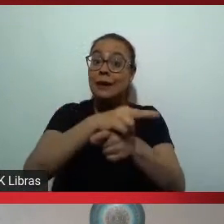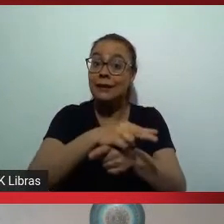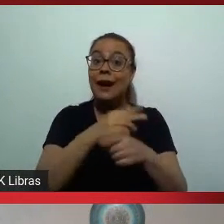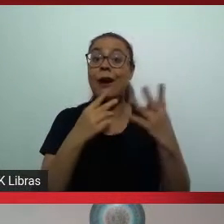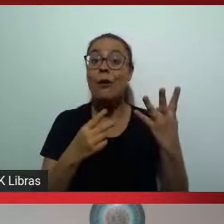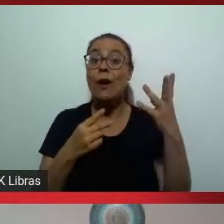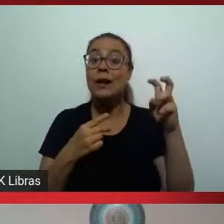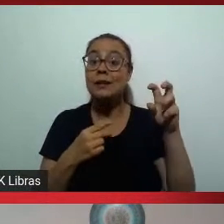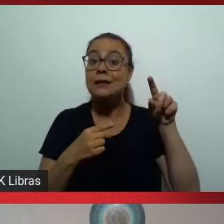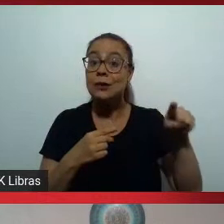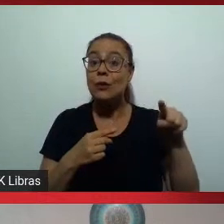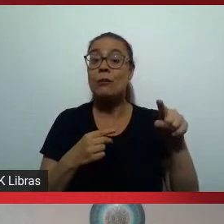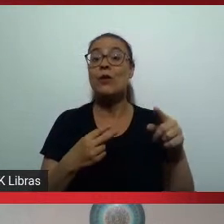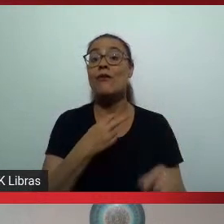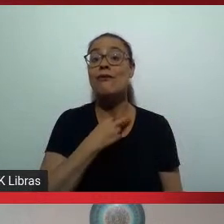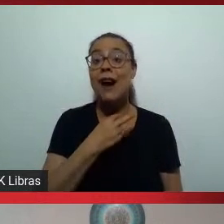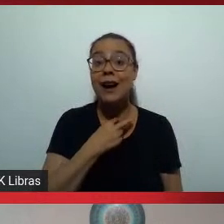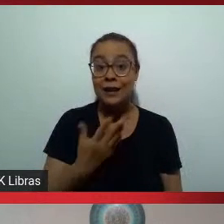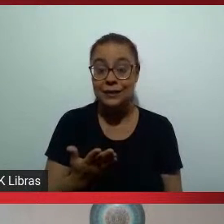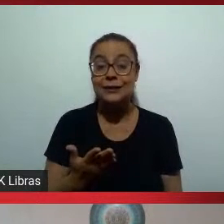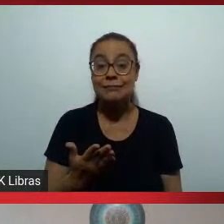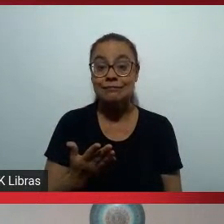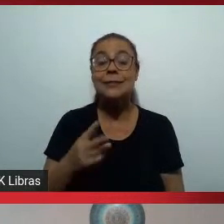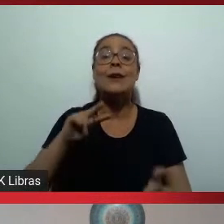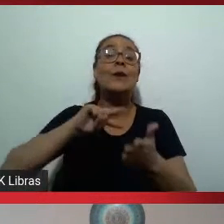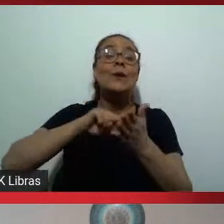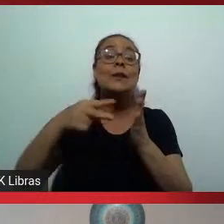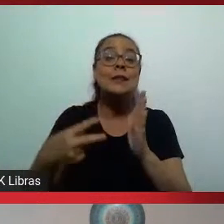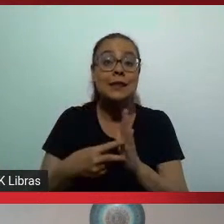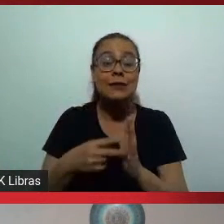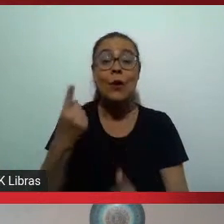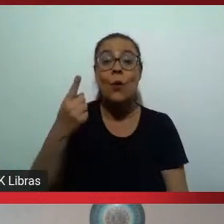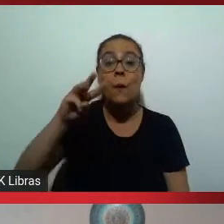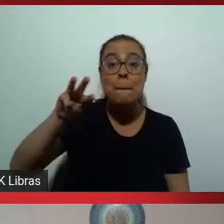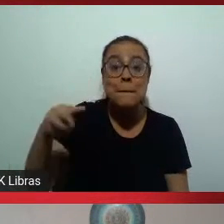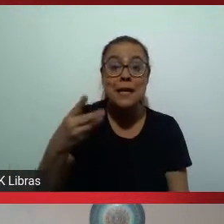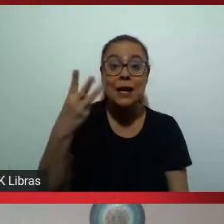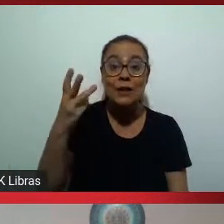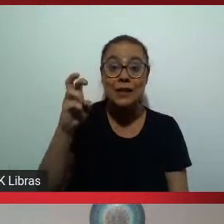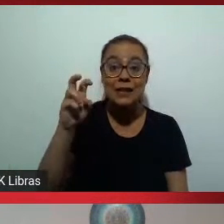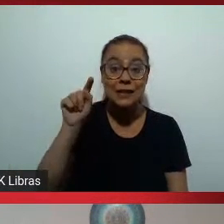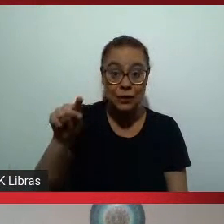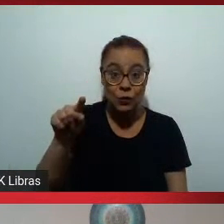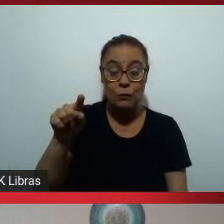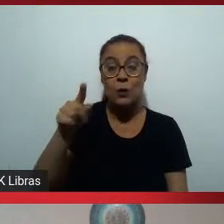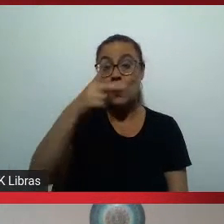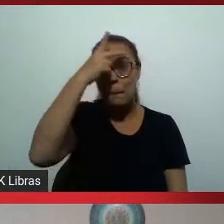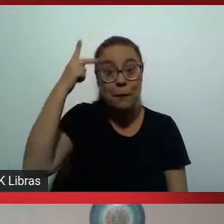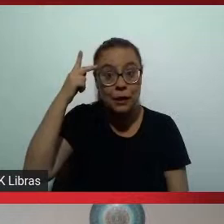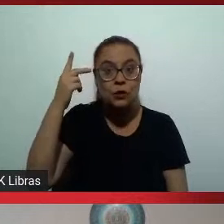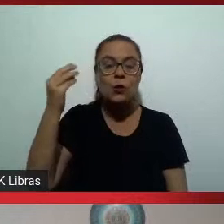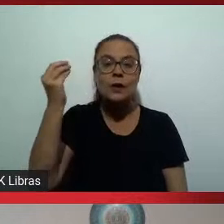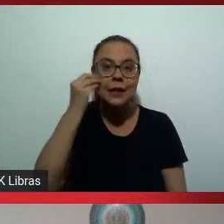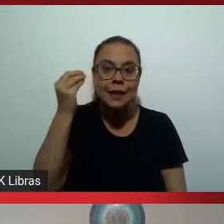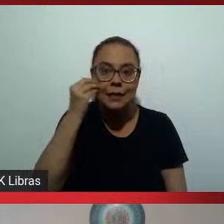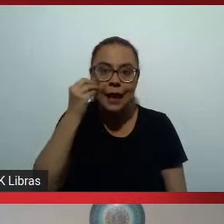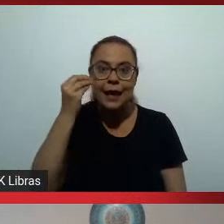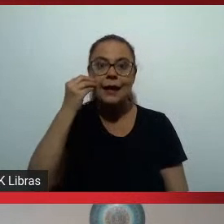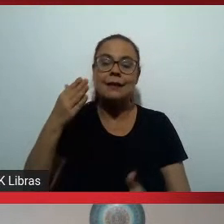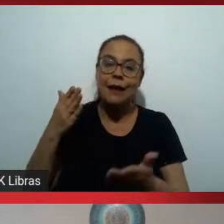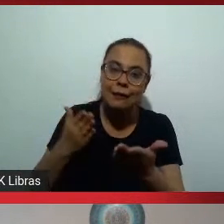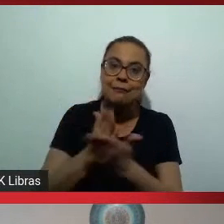disputarem 45 mil vagas em escolas de medicina. Ou seja desses 1 milhão e 35 mil